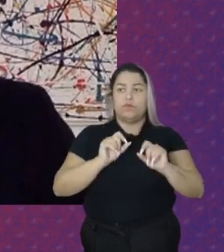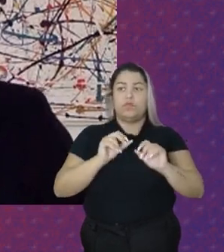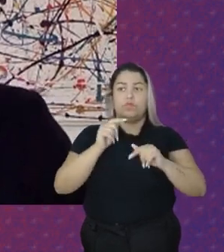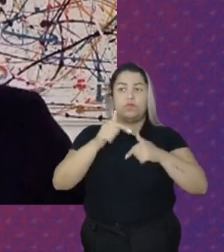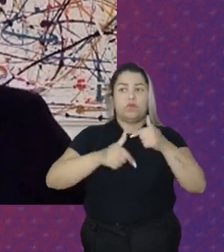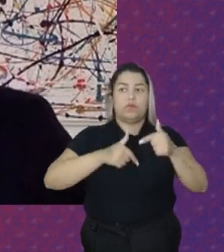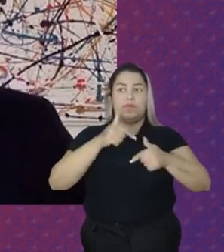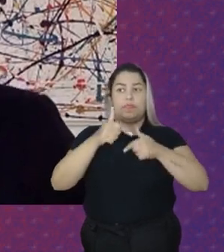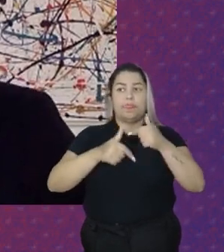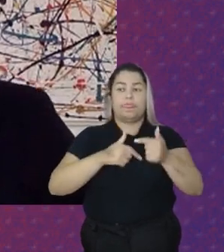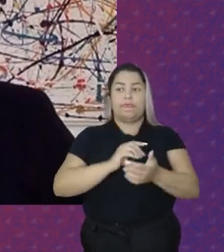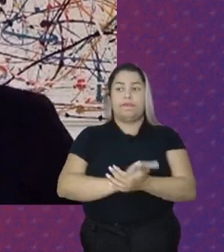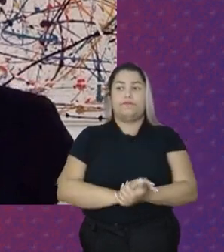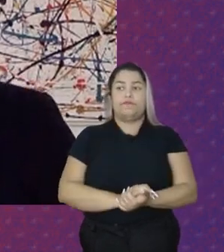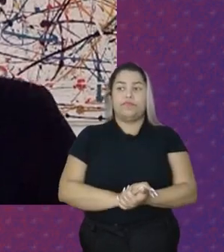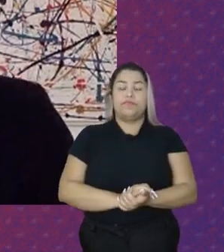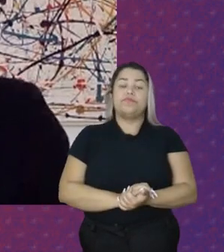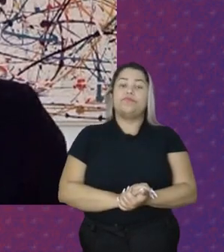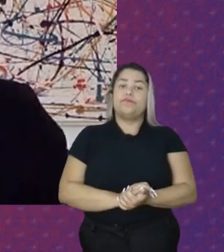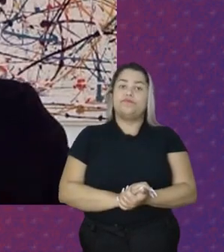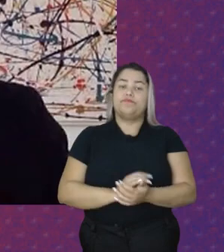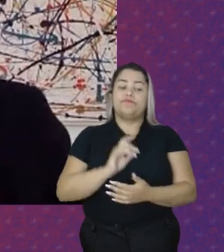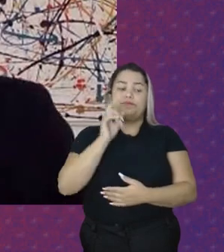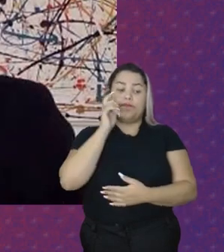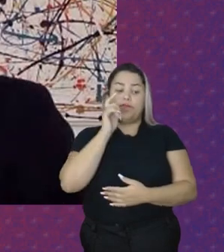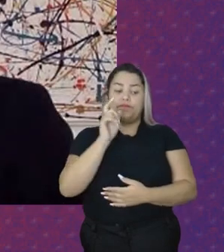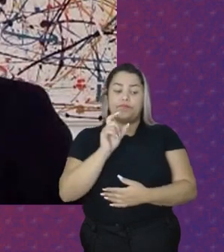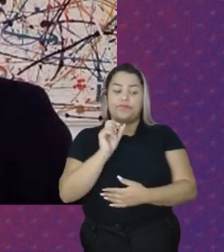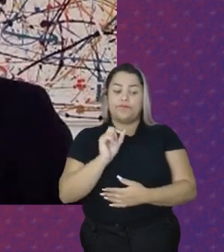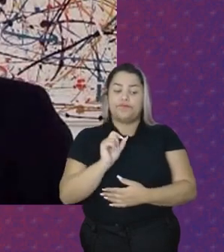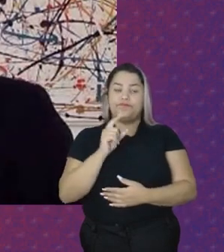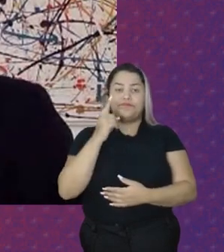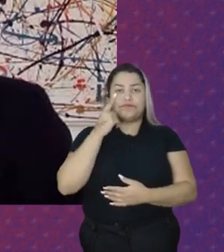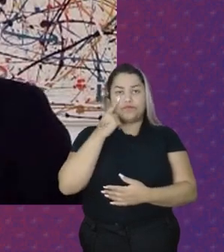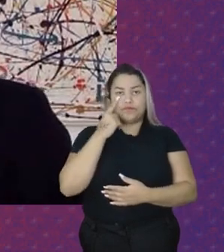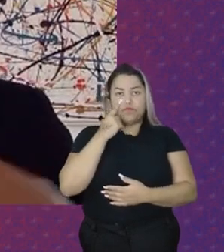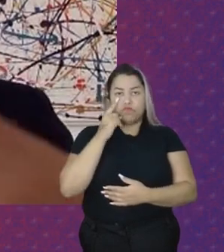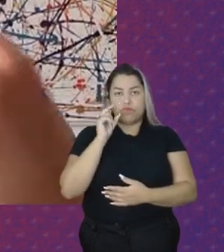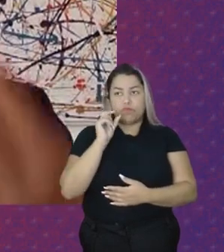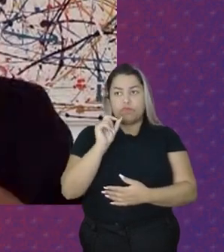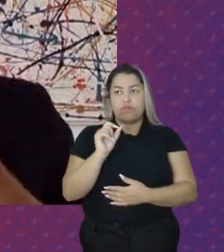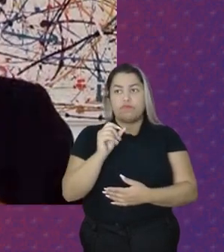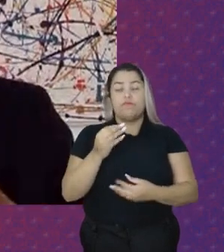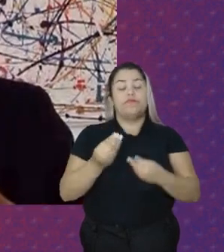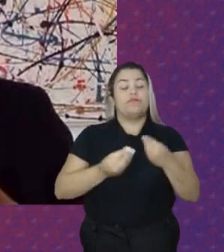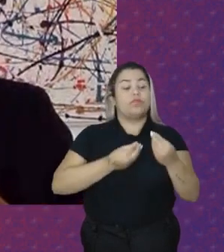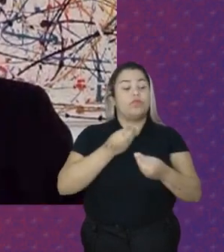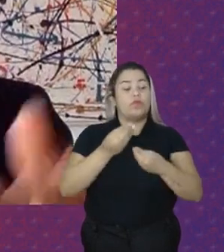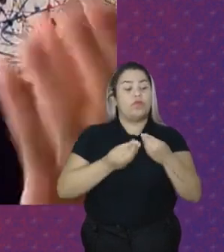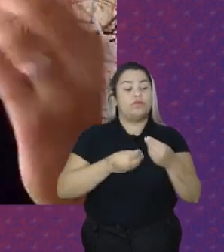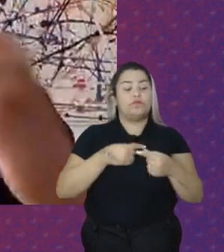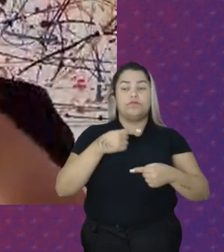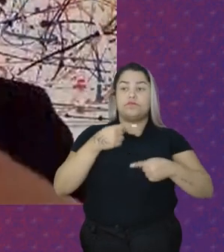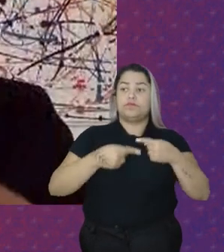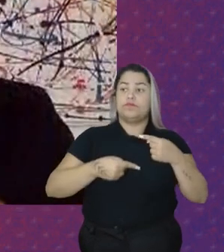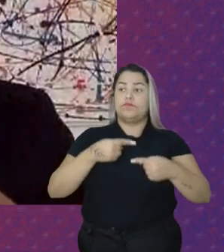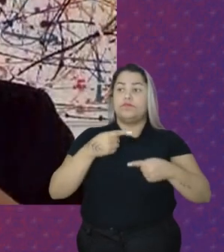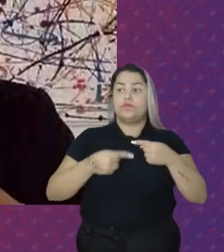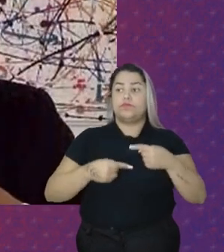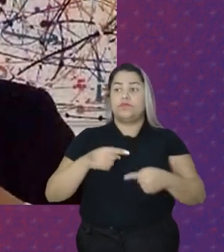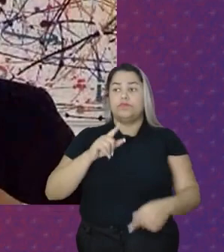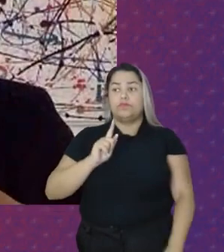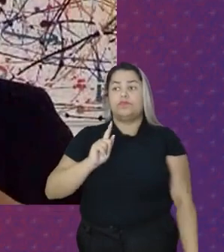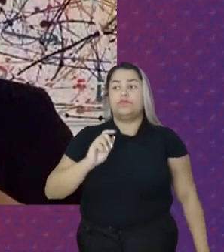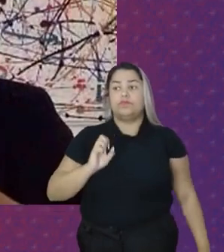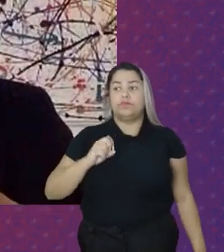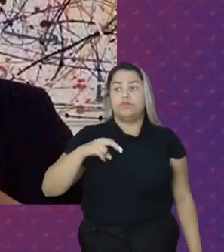Um fator Interessante Para a gente Observar Como as dinâmicas De gênero Impactam